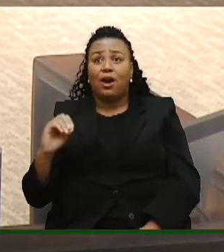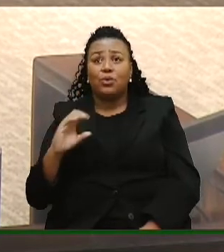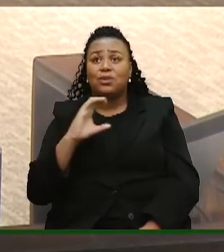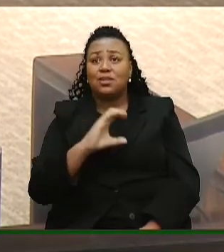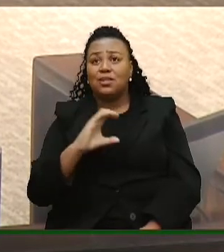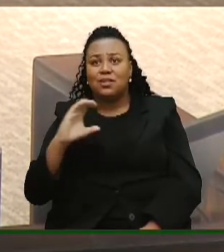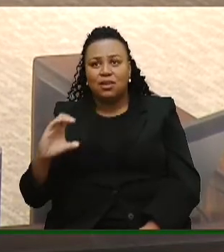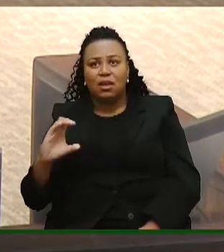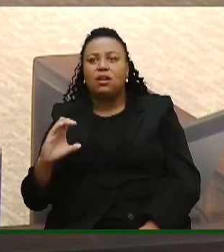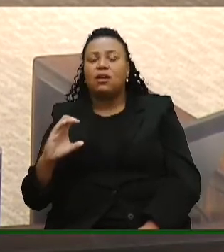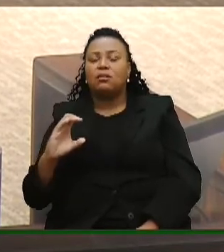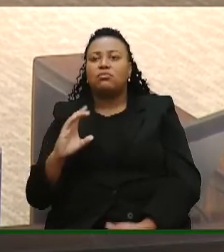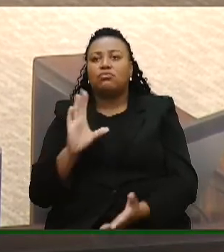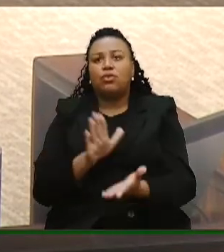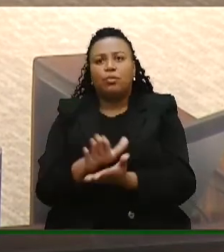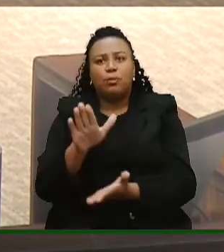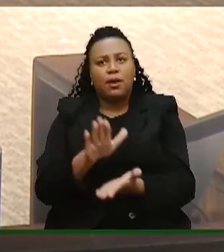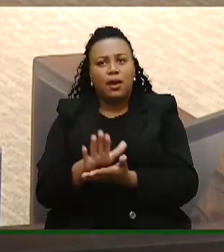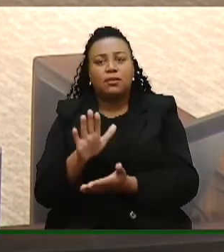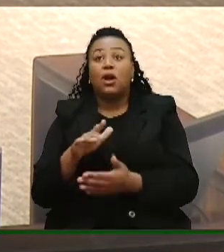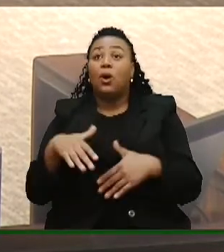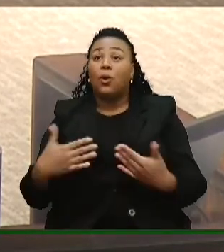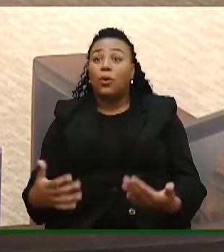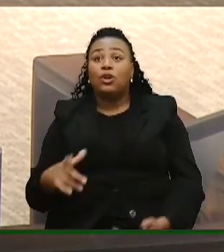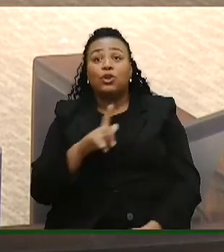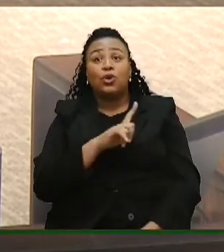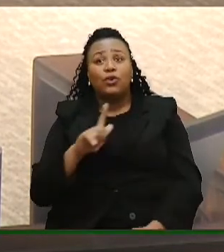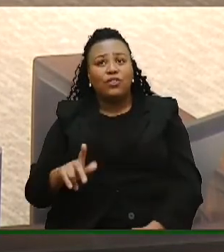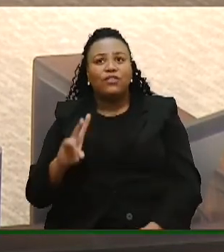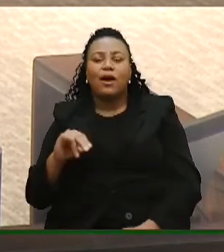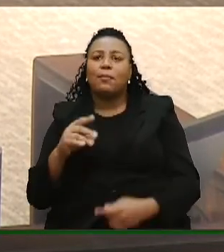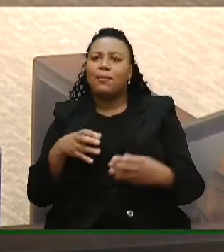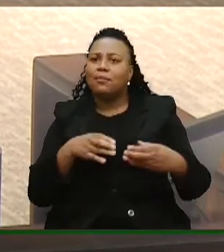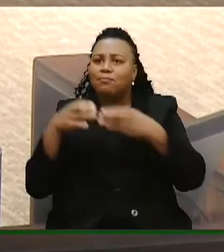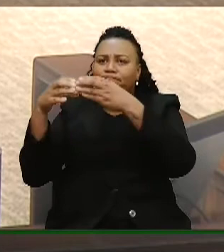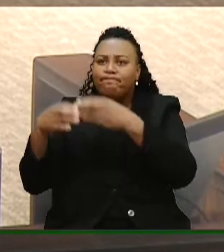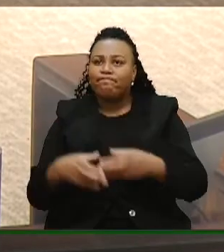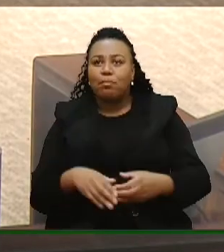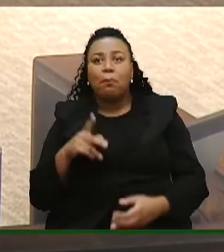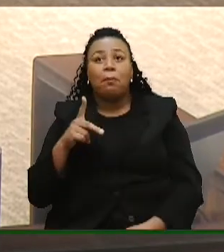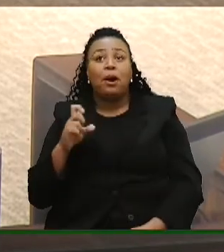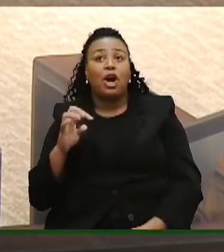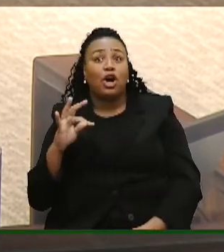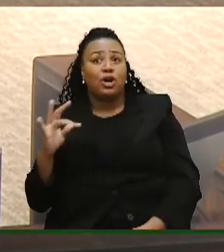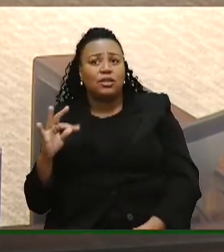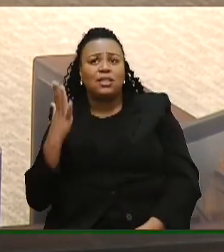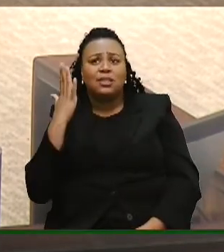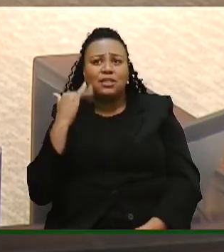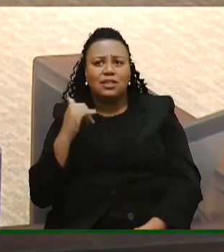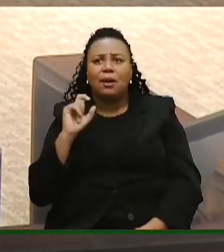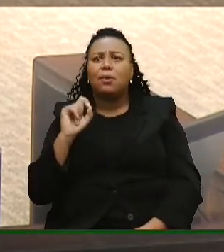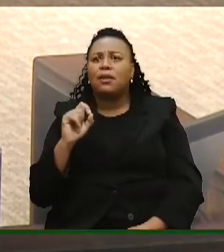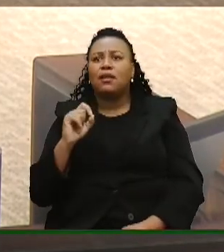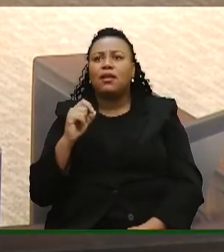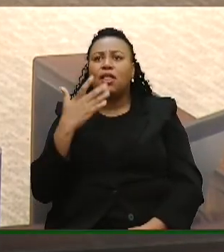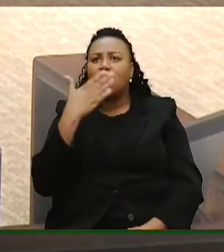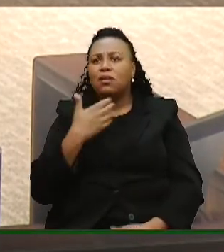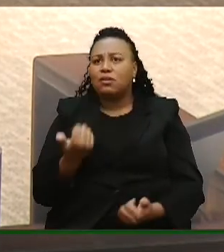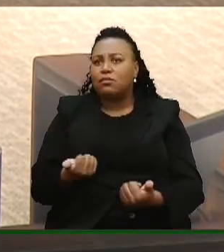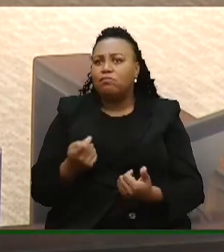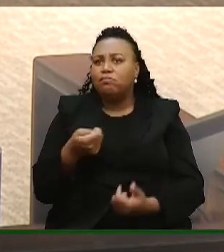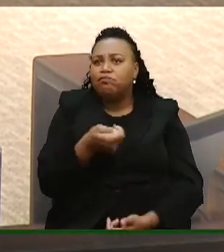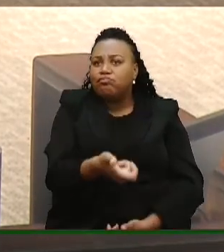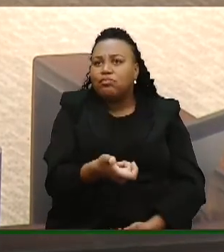Quando o governador começou a divulgar que ele ia mandar esse pacote para casa, sabe qual é o agrado que ele fez para os